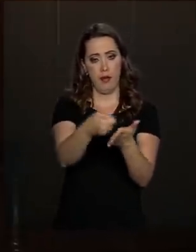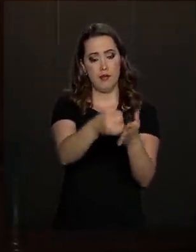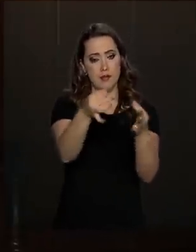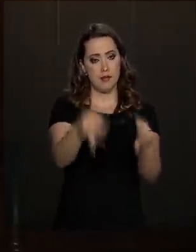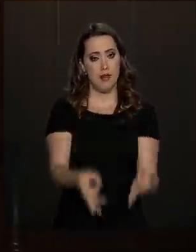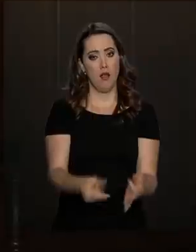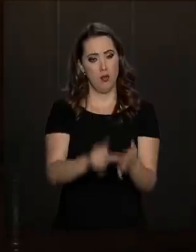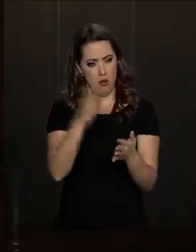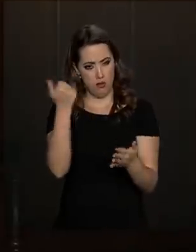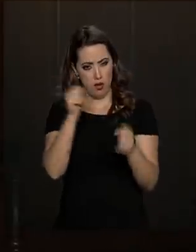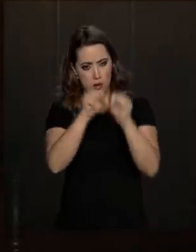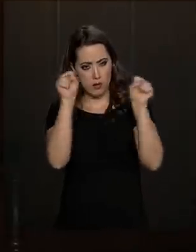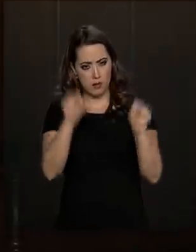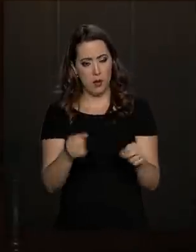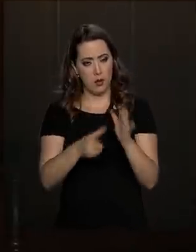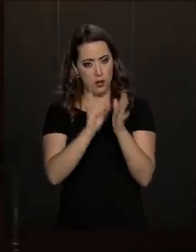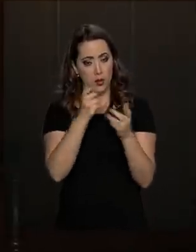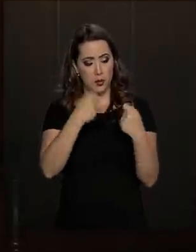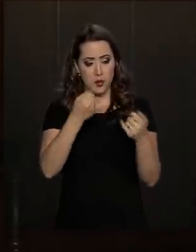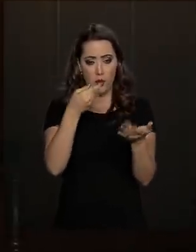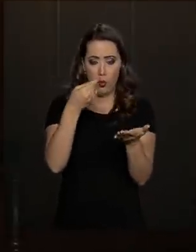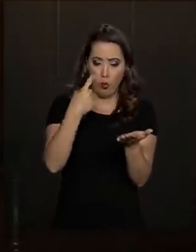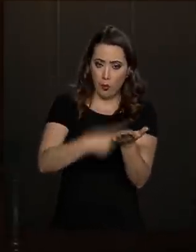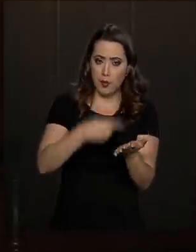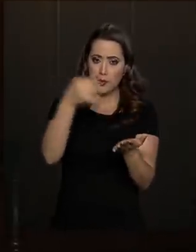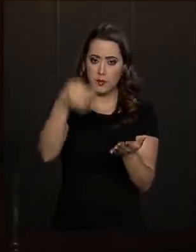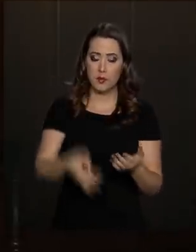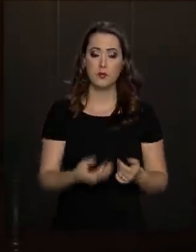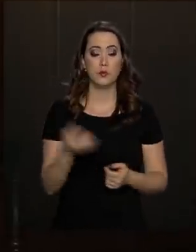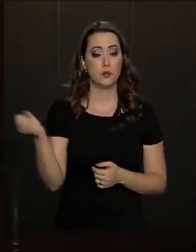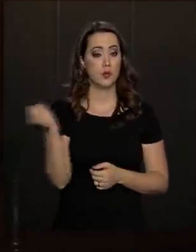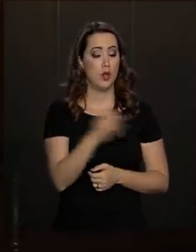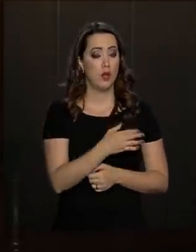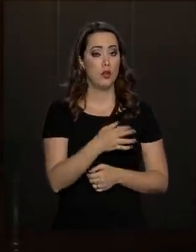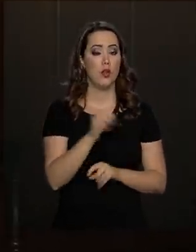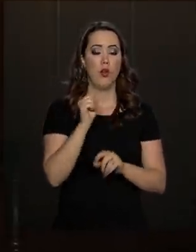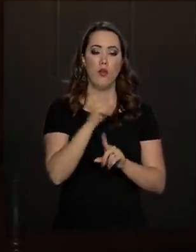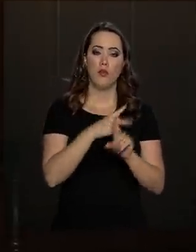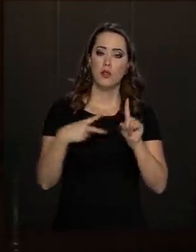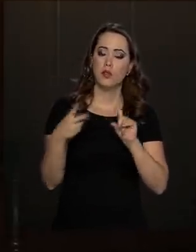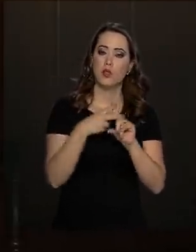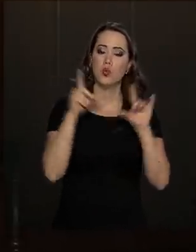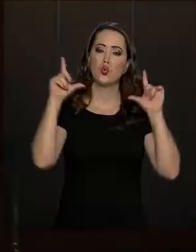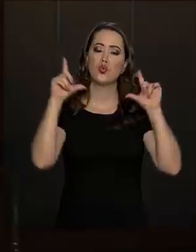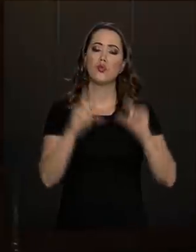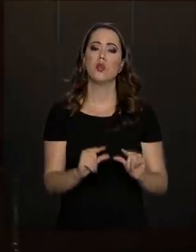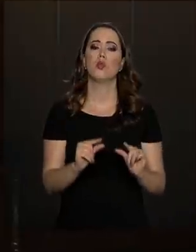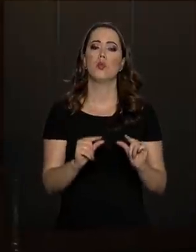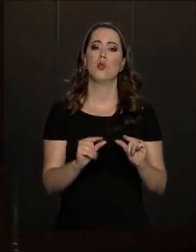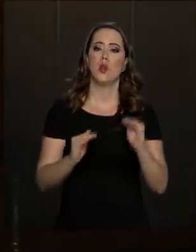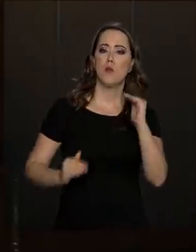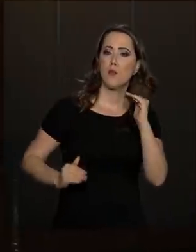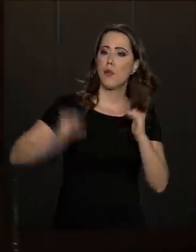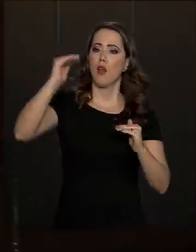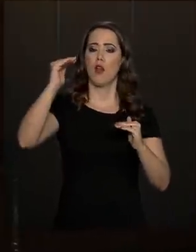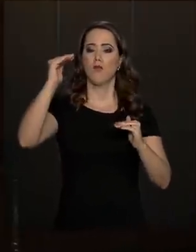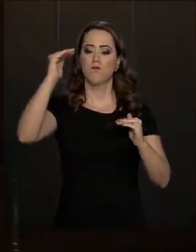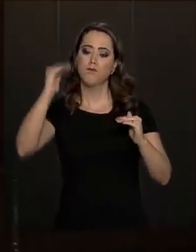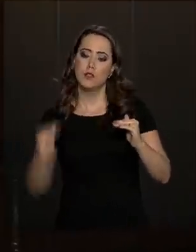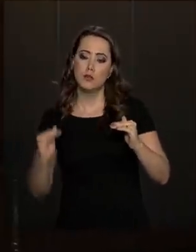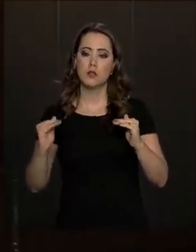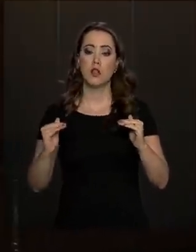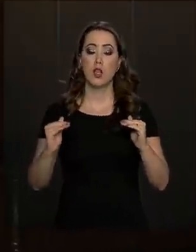Então, a nova Previdência, justamente, reduz privilégios, reduz fraudes,